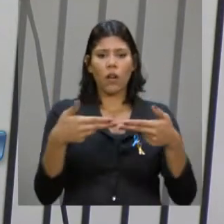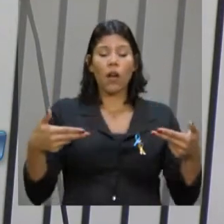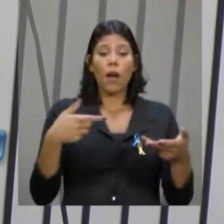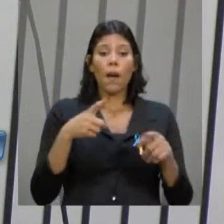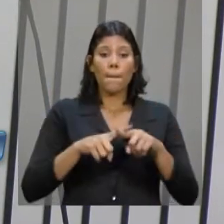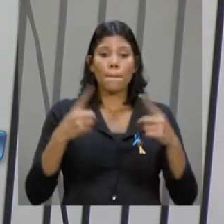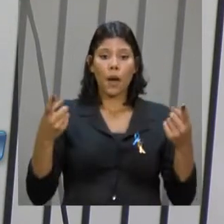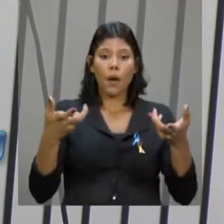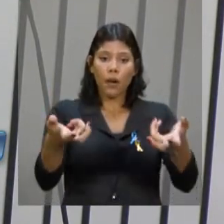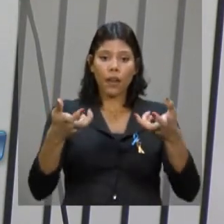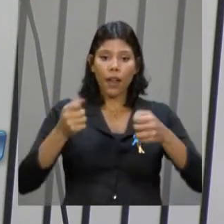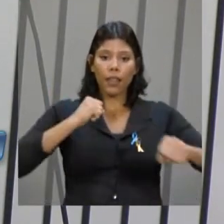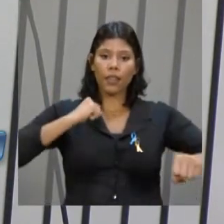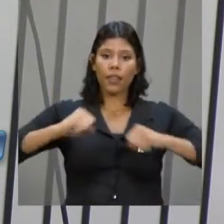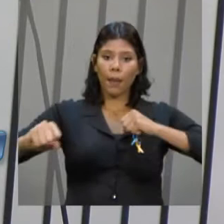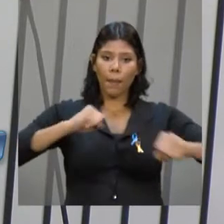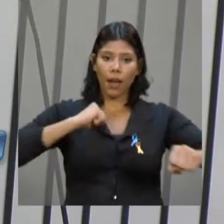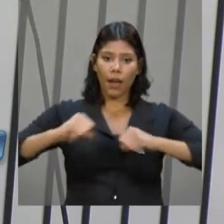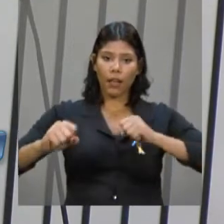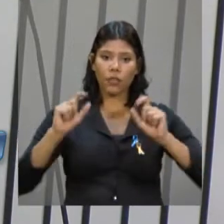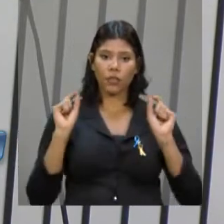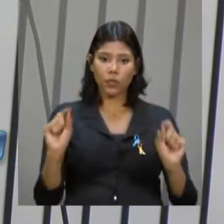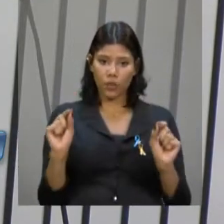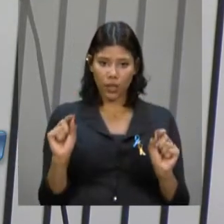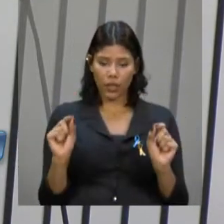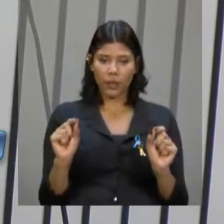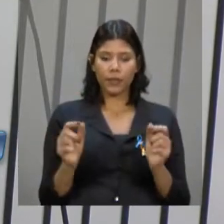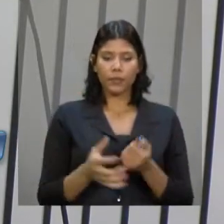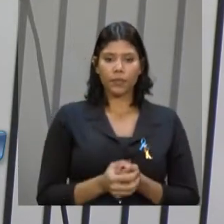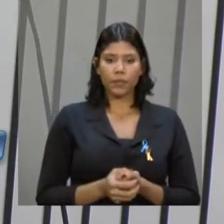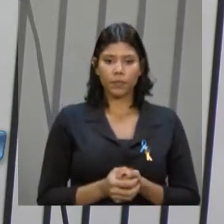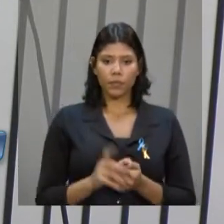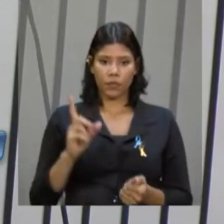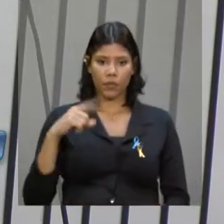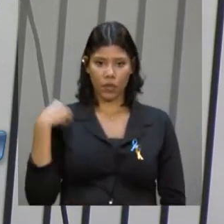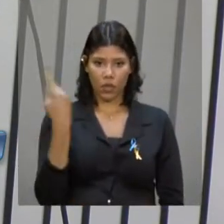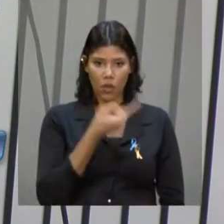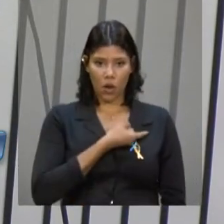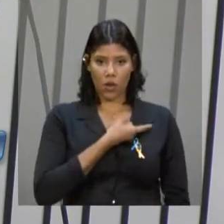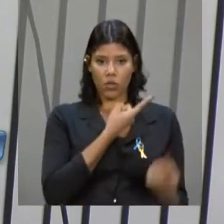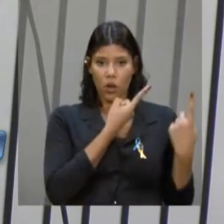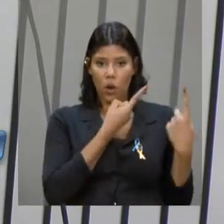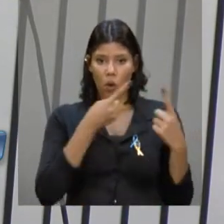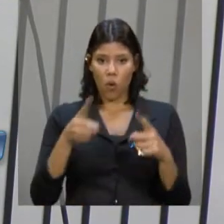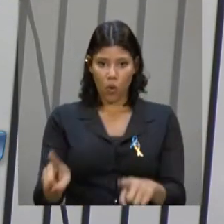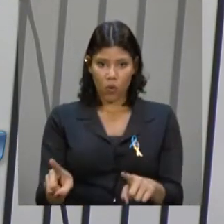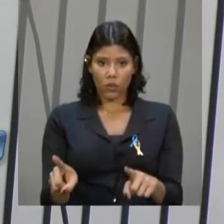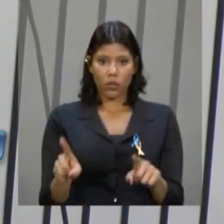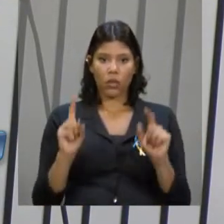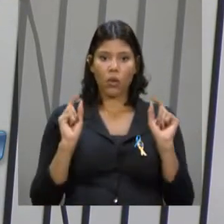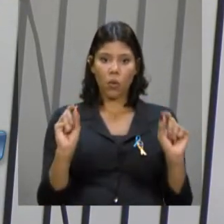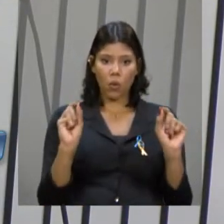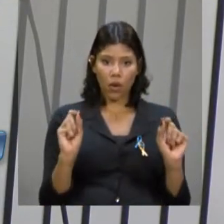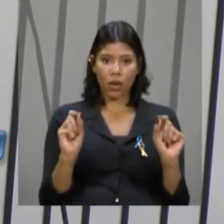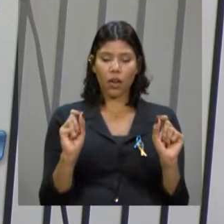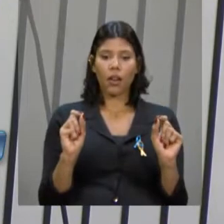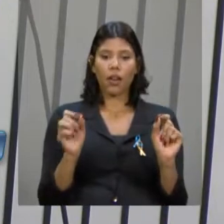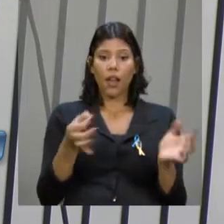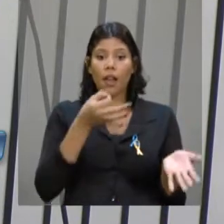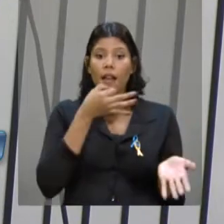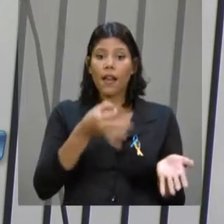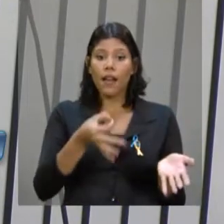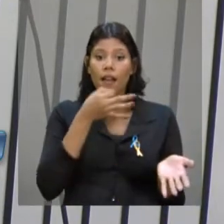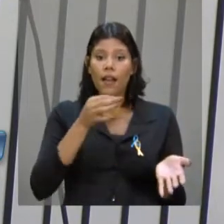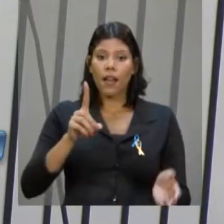fazer um debate, nos seguintes termos. Nós somos contrários, alegamos que a